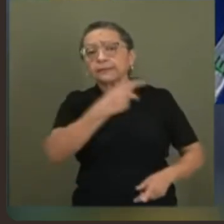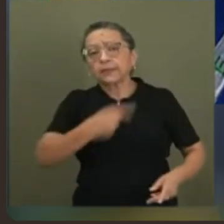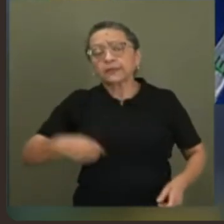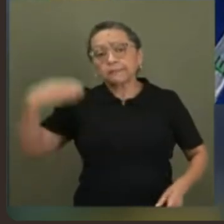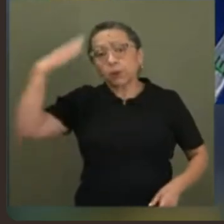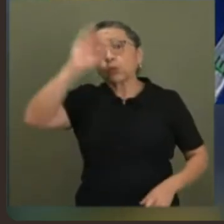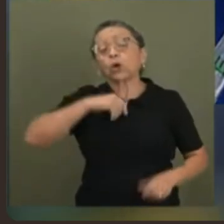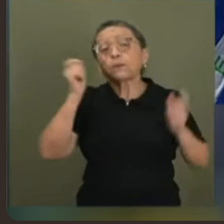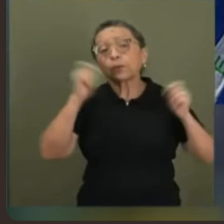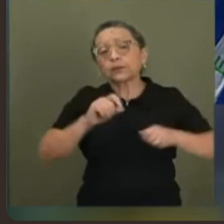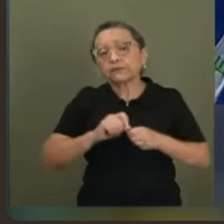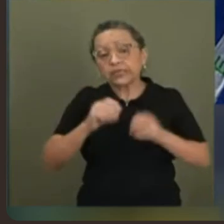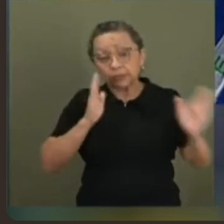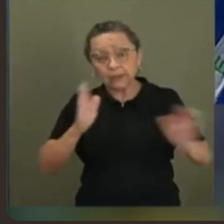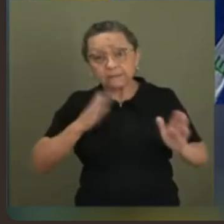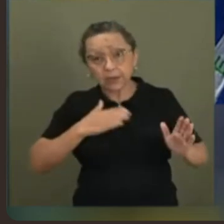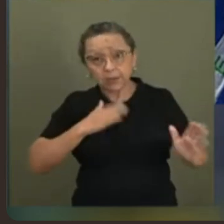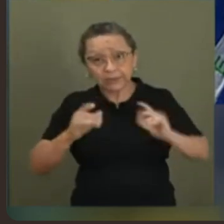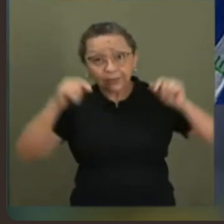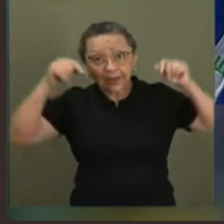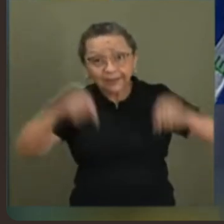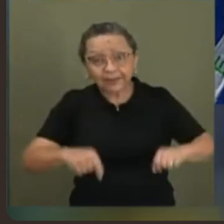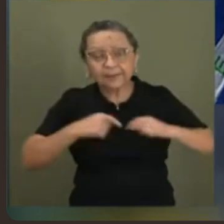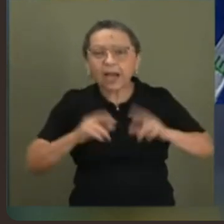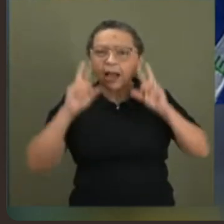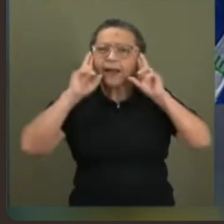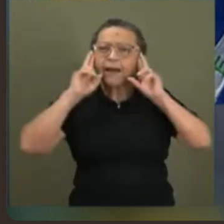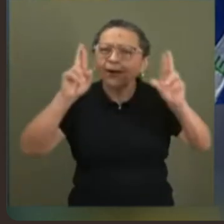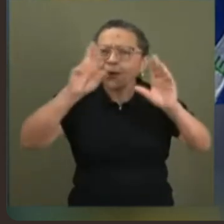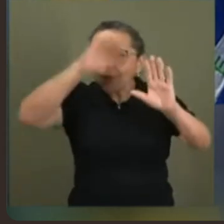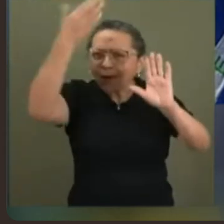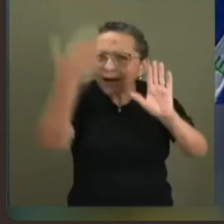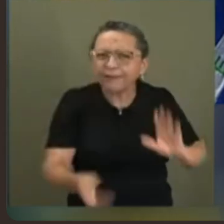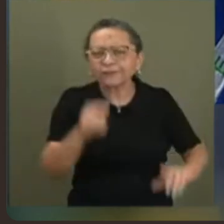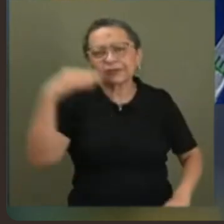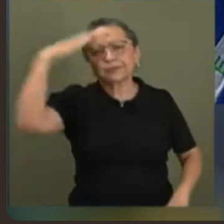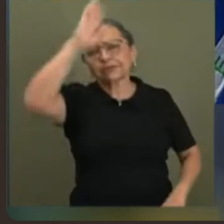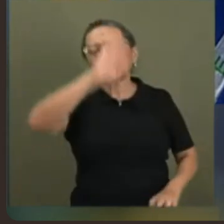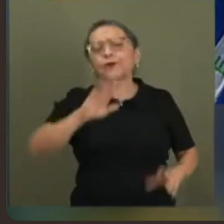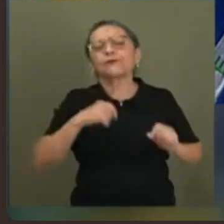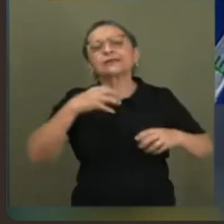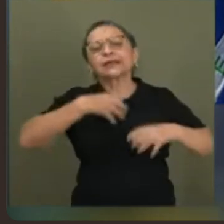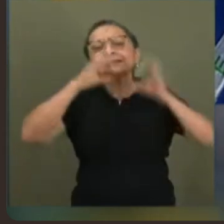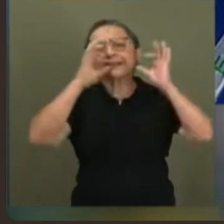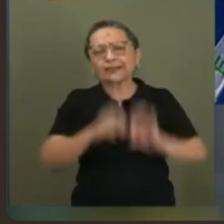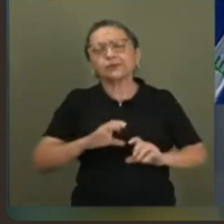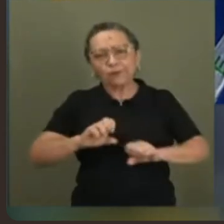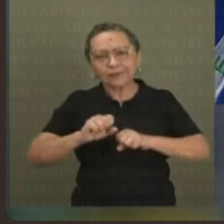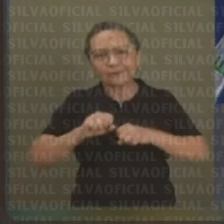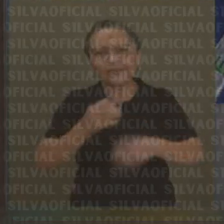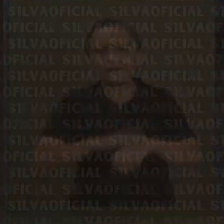O que eu puder fazer durante esse mandato meu aqui? Ó, honrar você, Bolsonaro. Honrar sua honra. Você pode ter certeza que eu vou defender sua honra aqui.